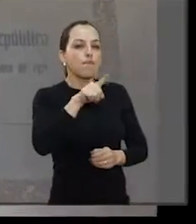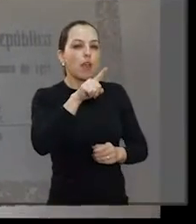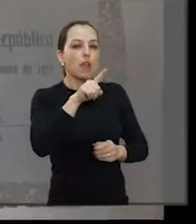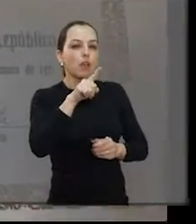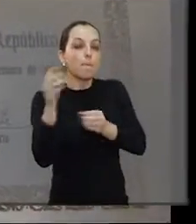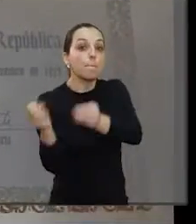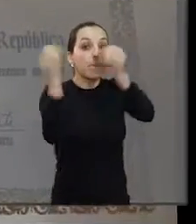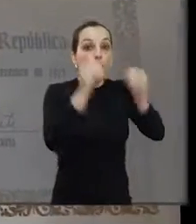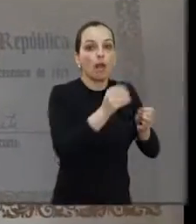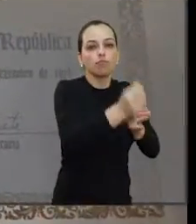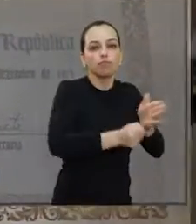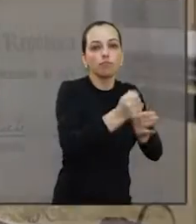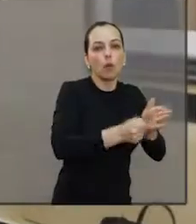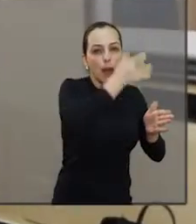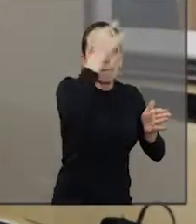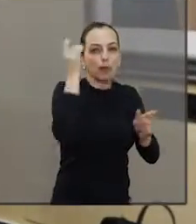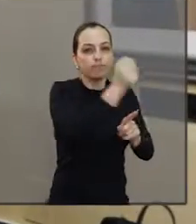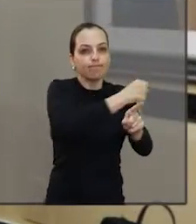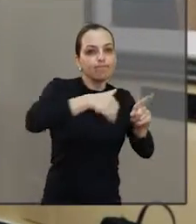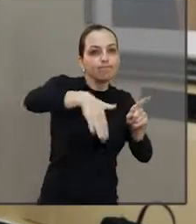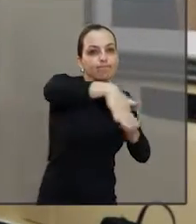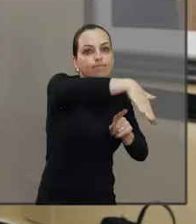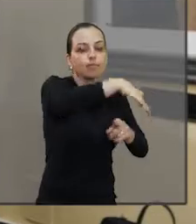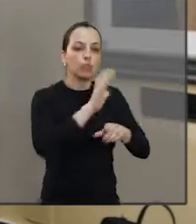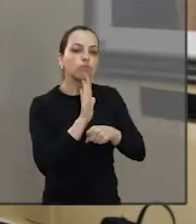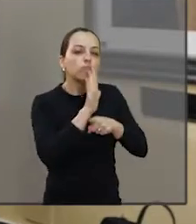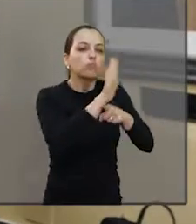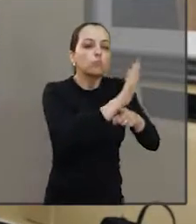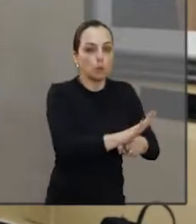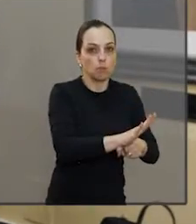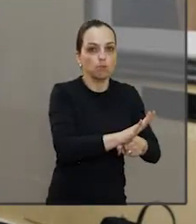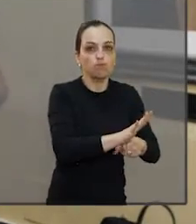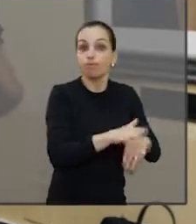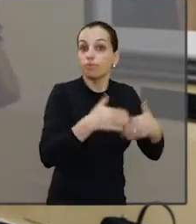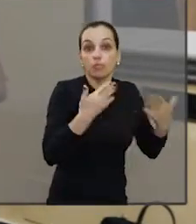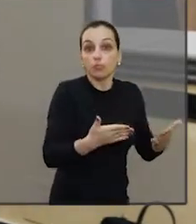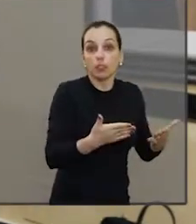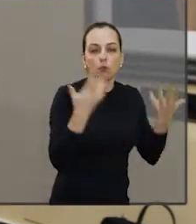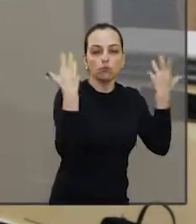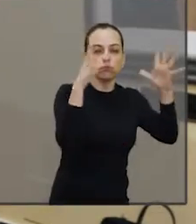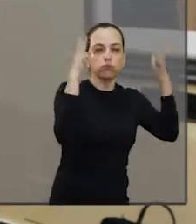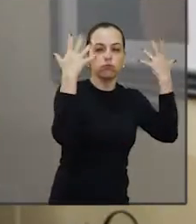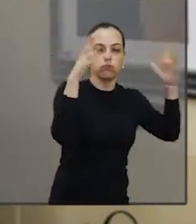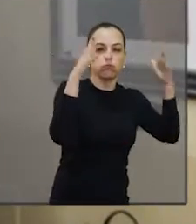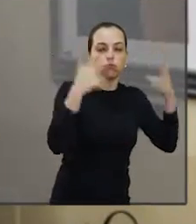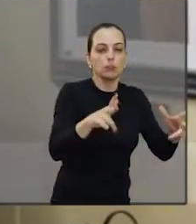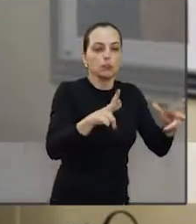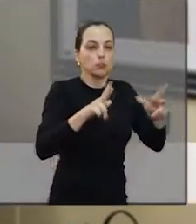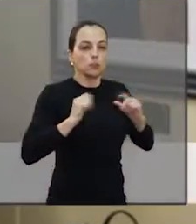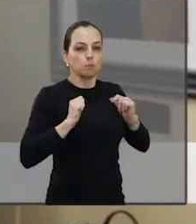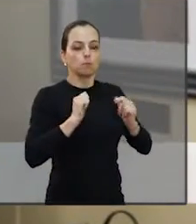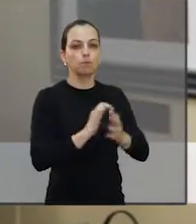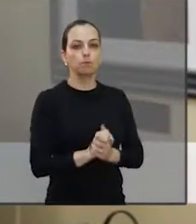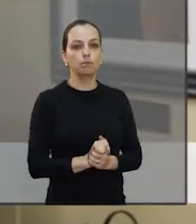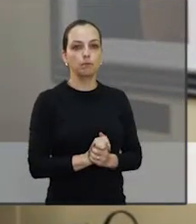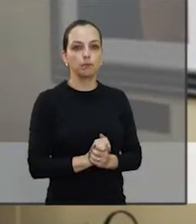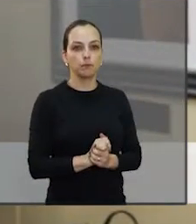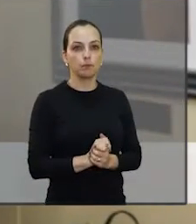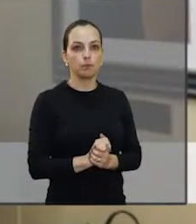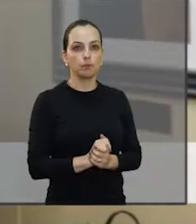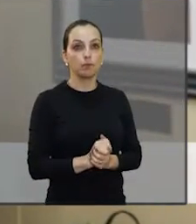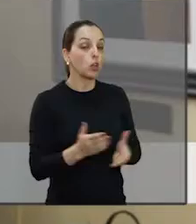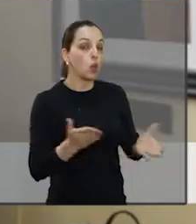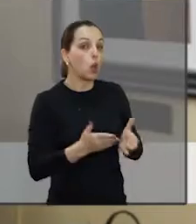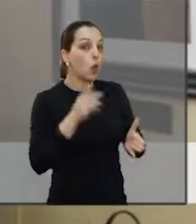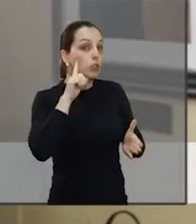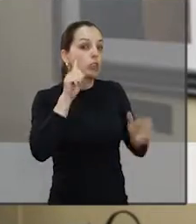uma pessoa que veio para Araraquara e merece ser homenageado nesse dia do maçom. Hoje é um dia muito especial, uma